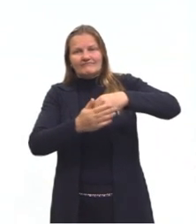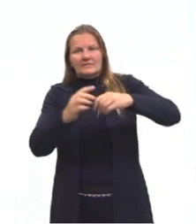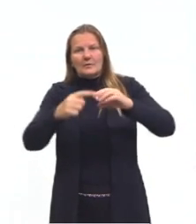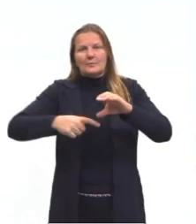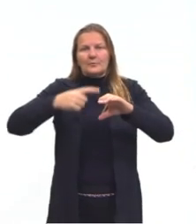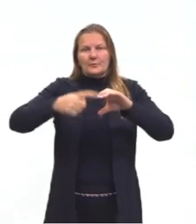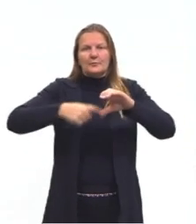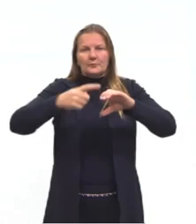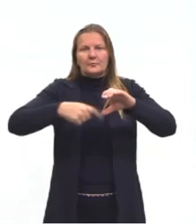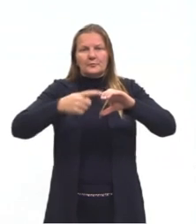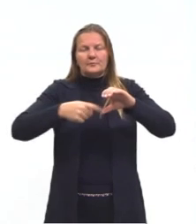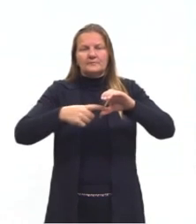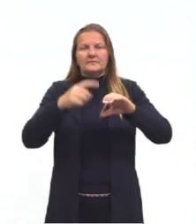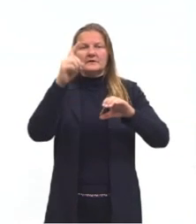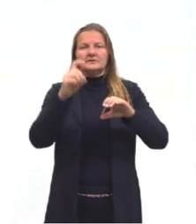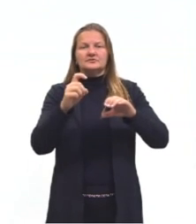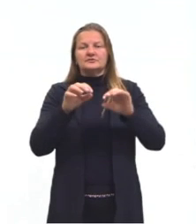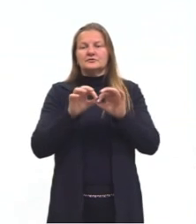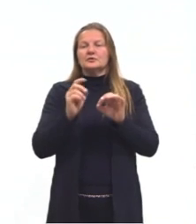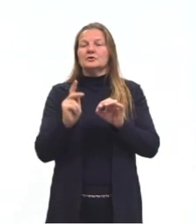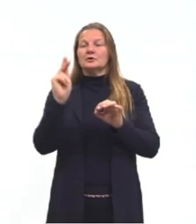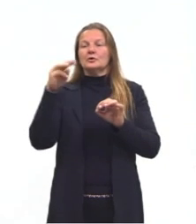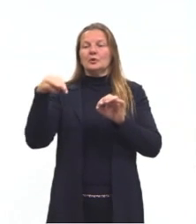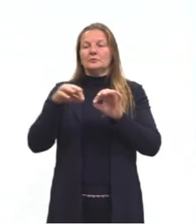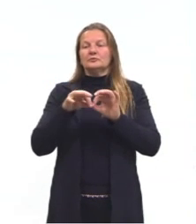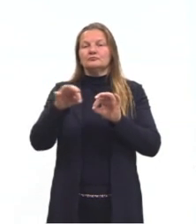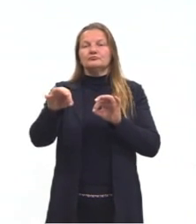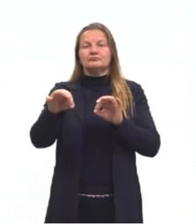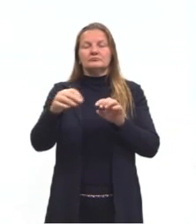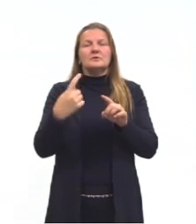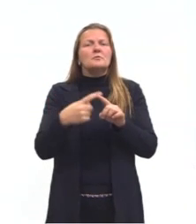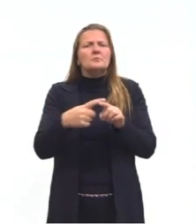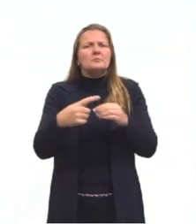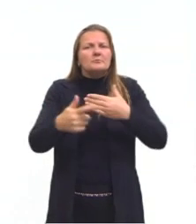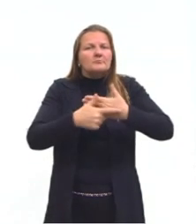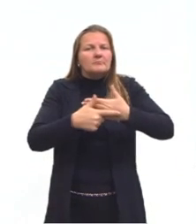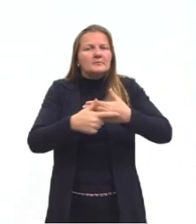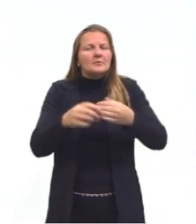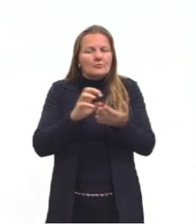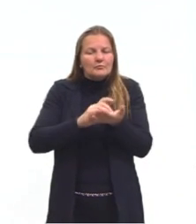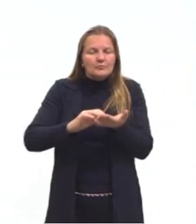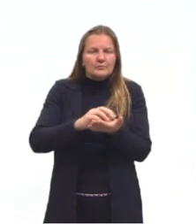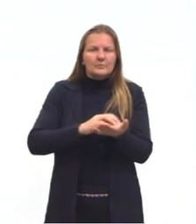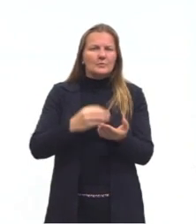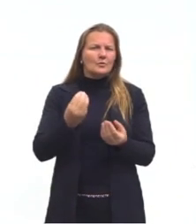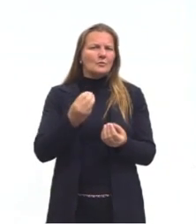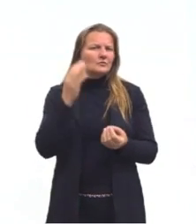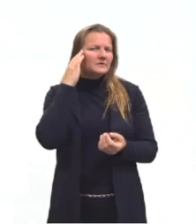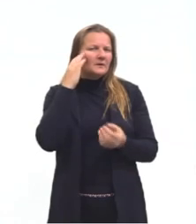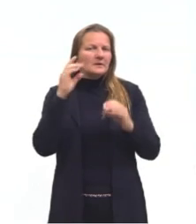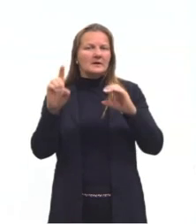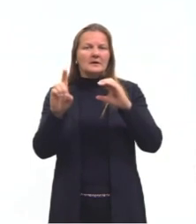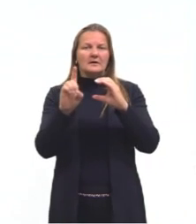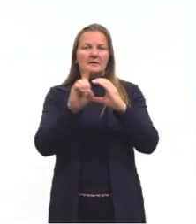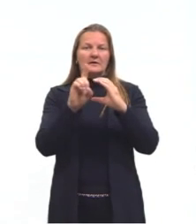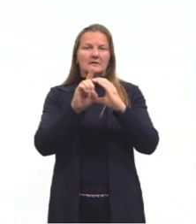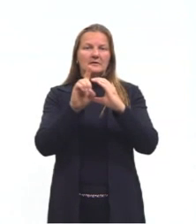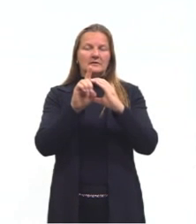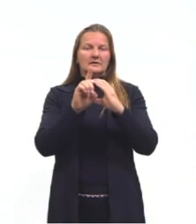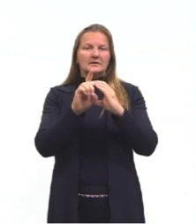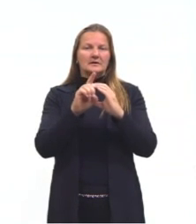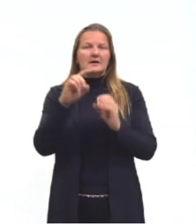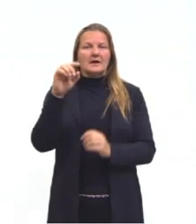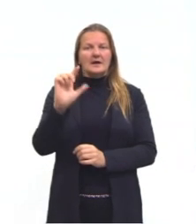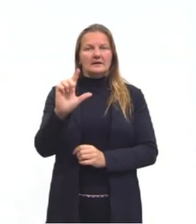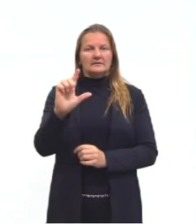de uma viagem de X quilômetros. Para efeito dos cálculos, considerou o diâmetro do pneu, sendo